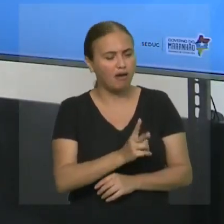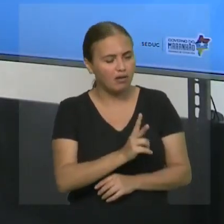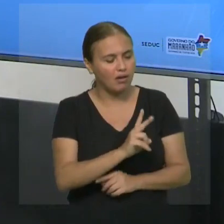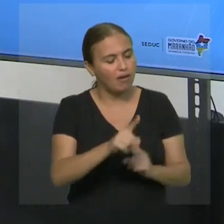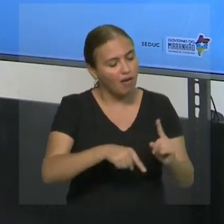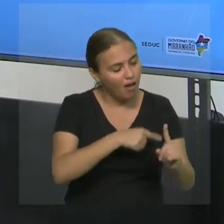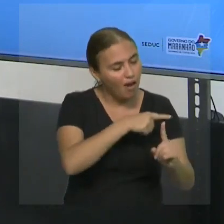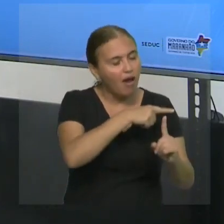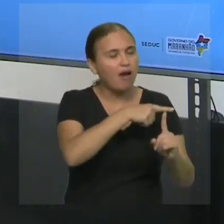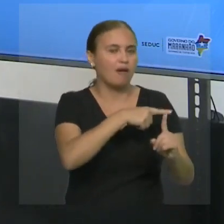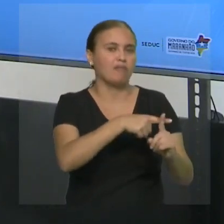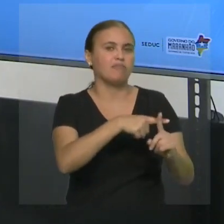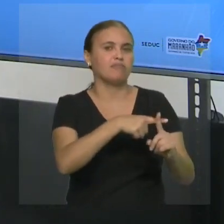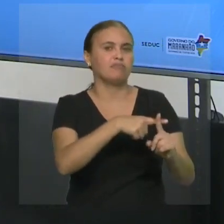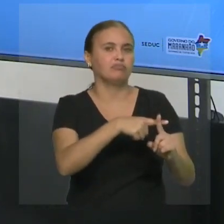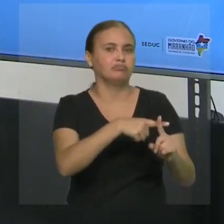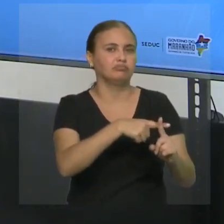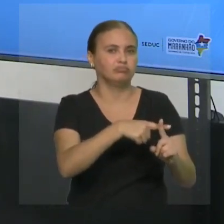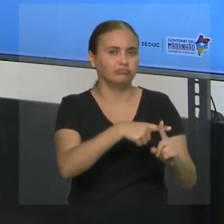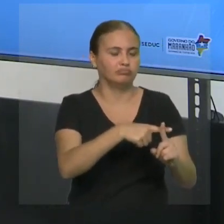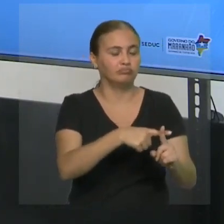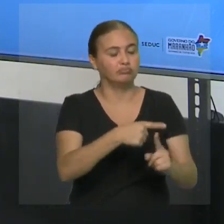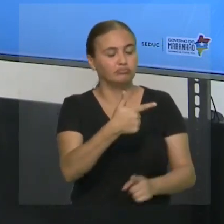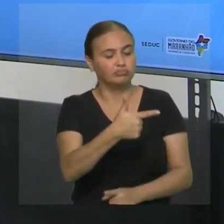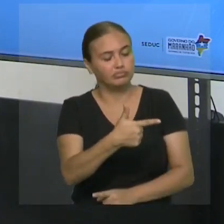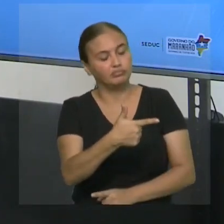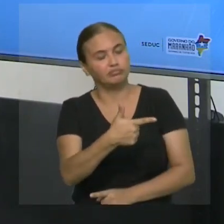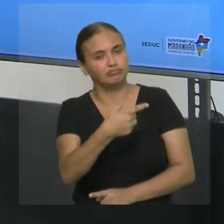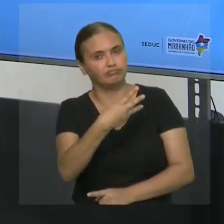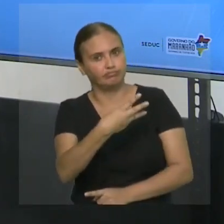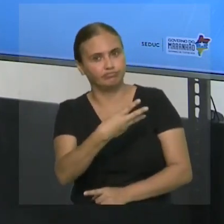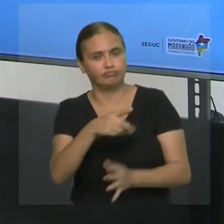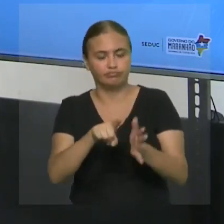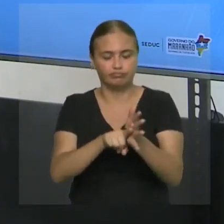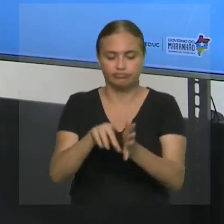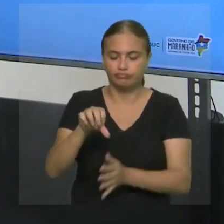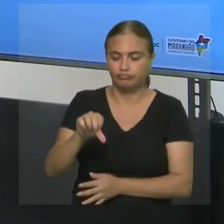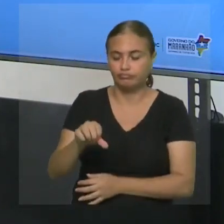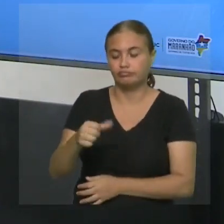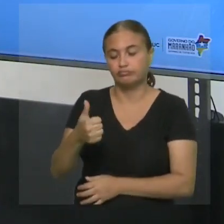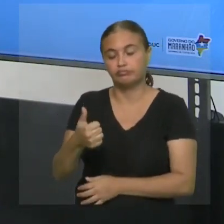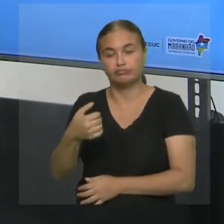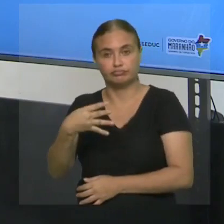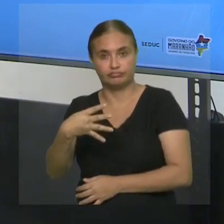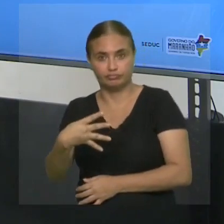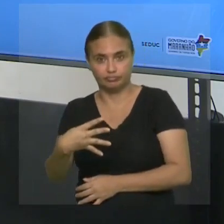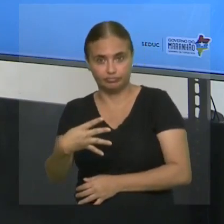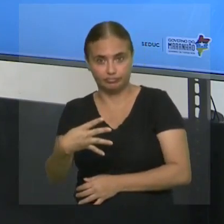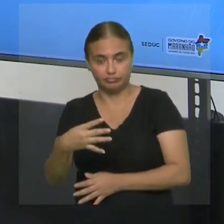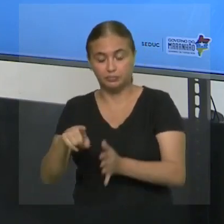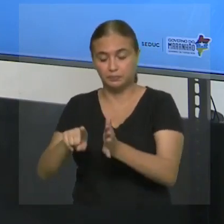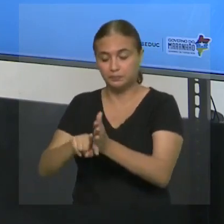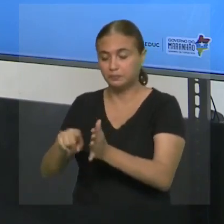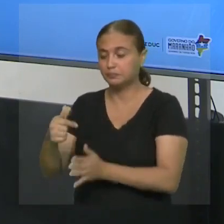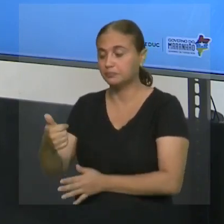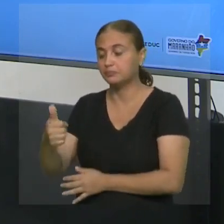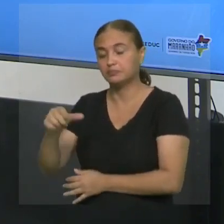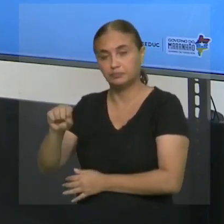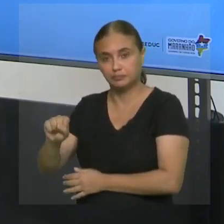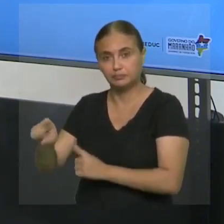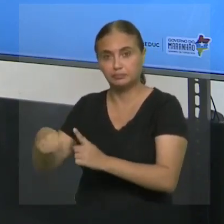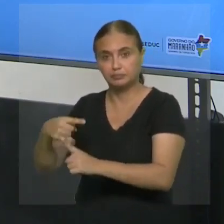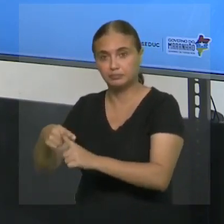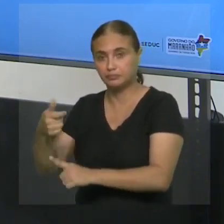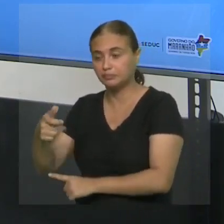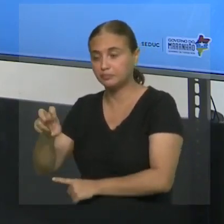Logo, o sinal do maior, positivo. 23 menos 9, 14. Menos 18 mais 15, sinais diferentes.